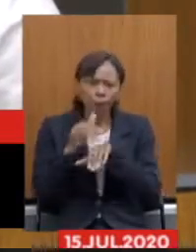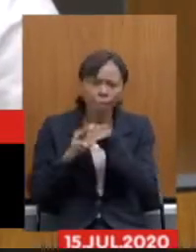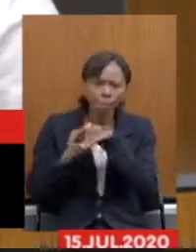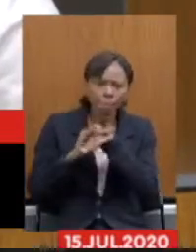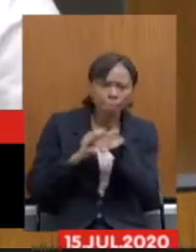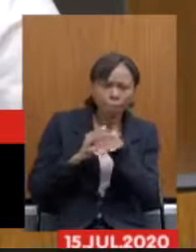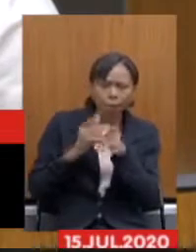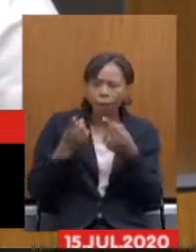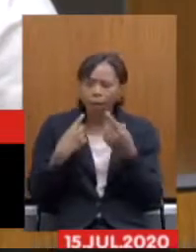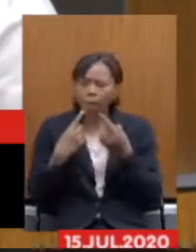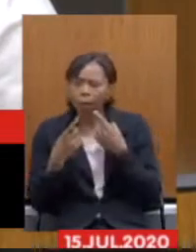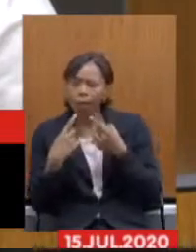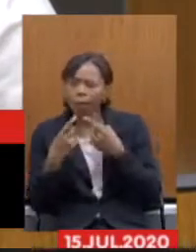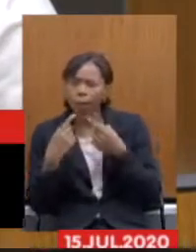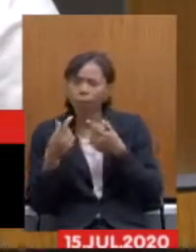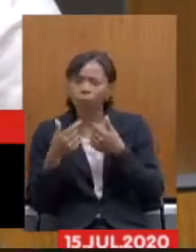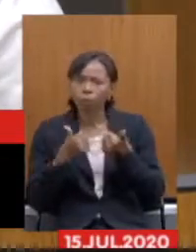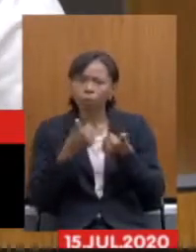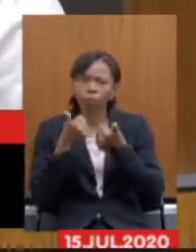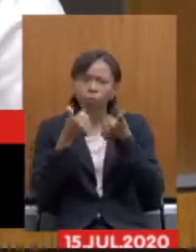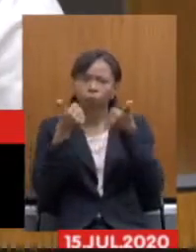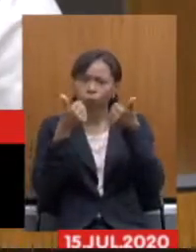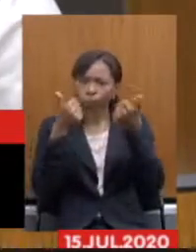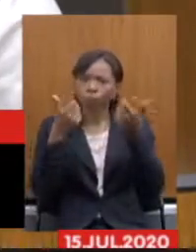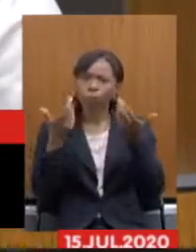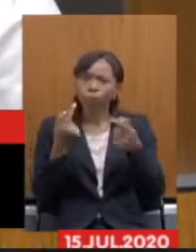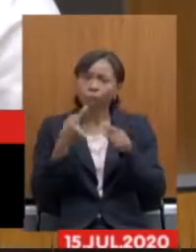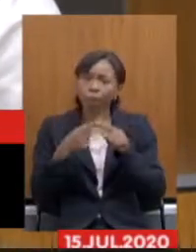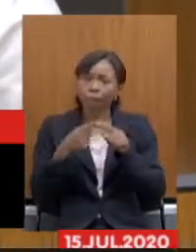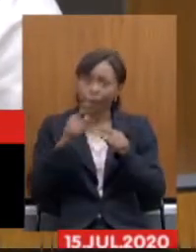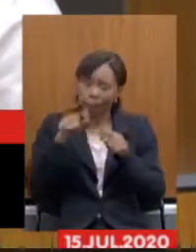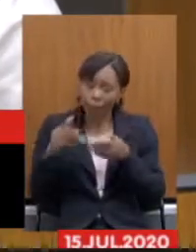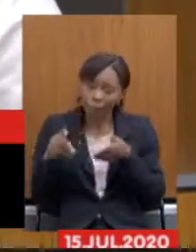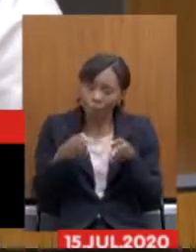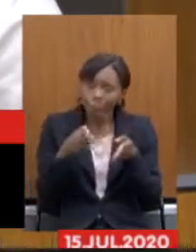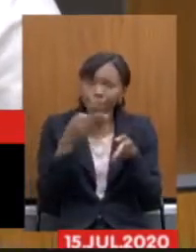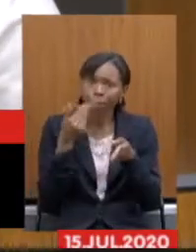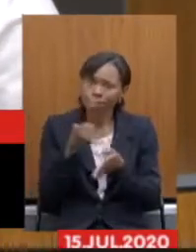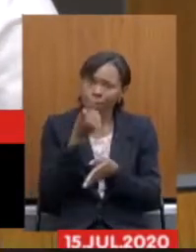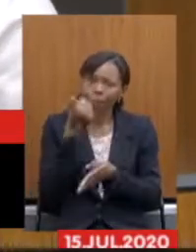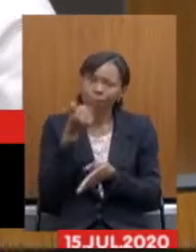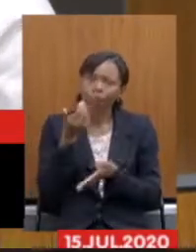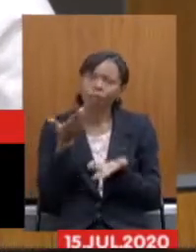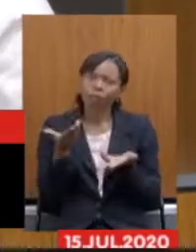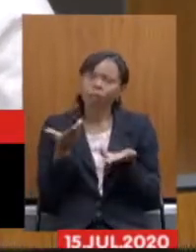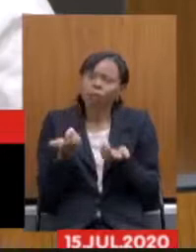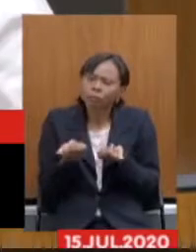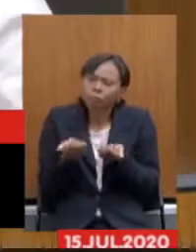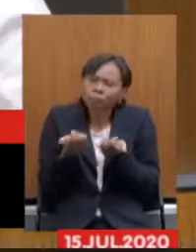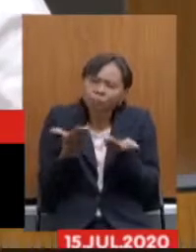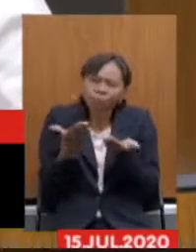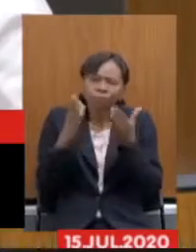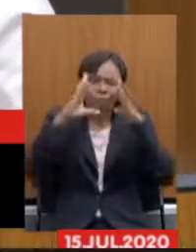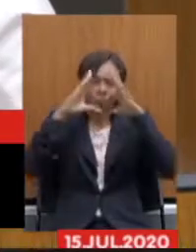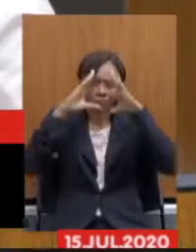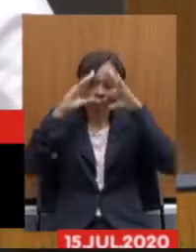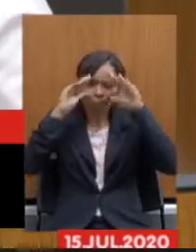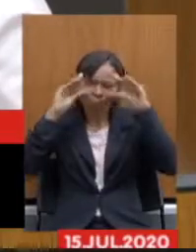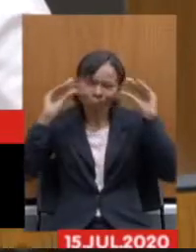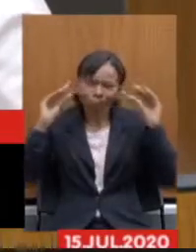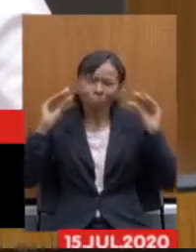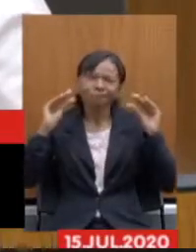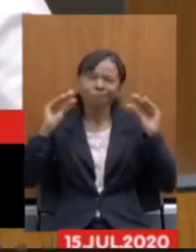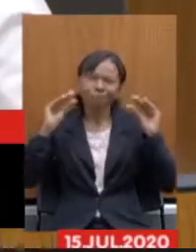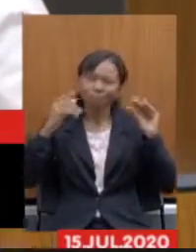melhoria através do diálogo que eu acho que é o melhor caminho então quero deixar aqui essa tranquilidade dizer que estamos